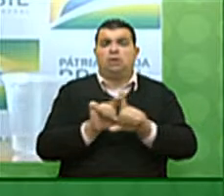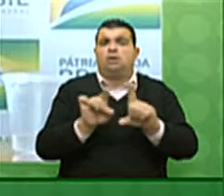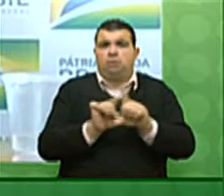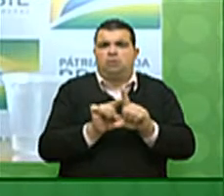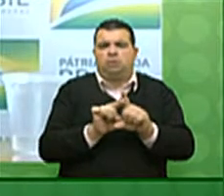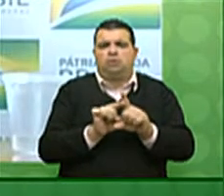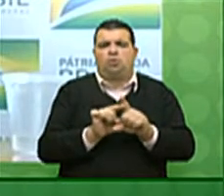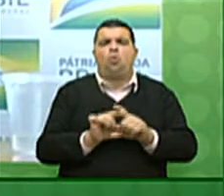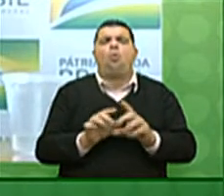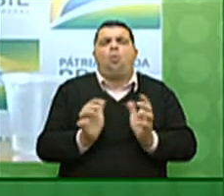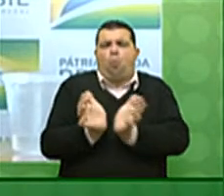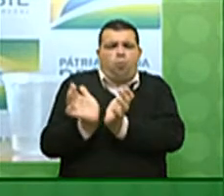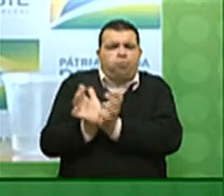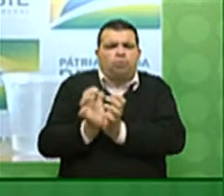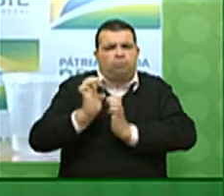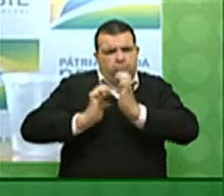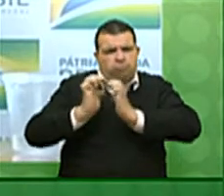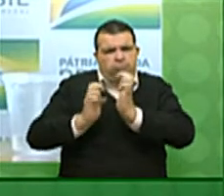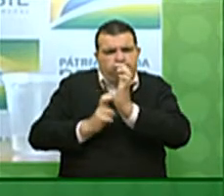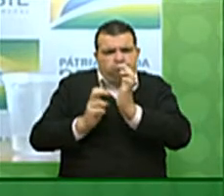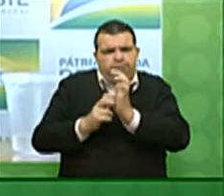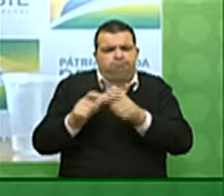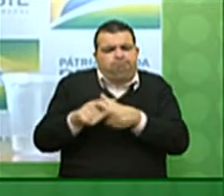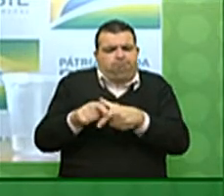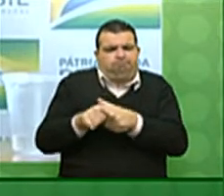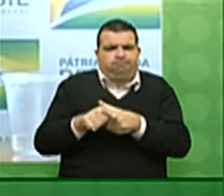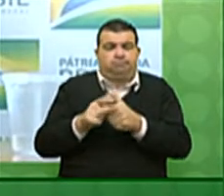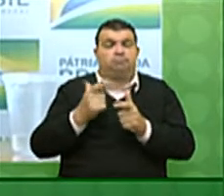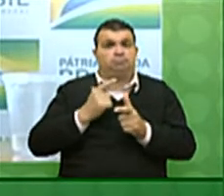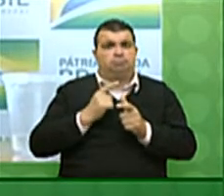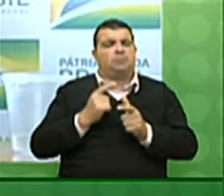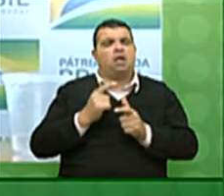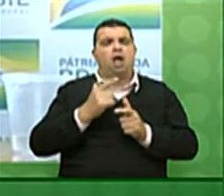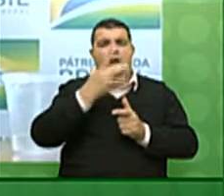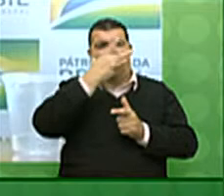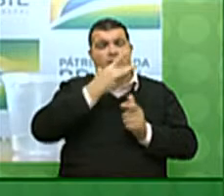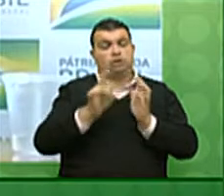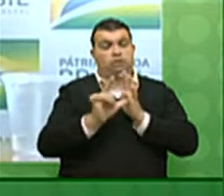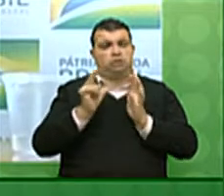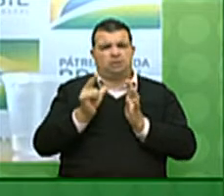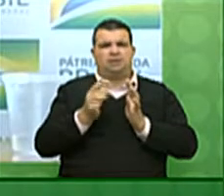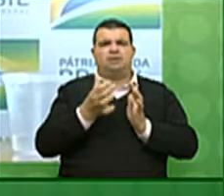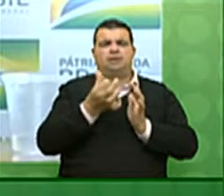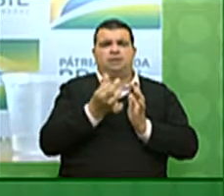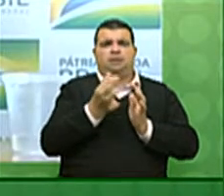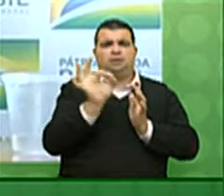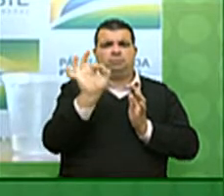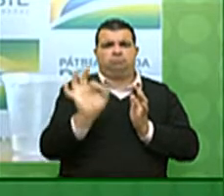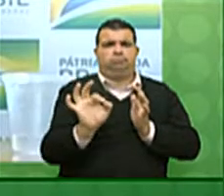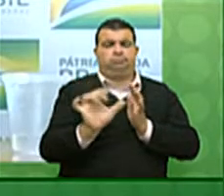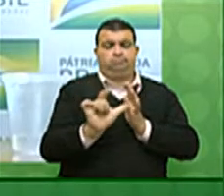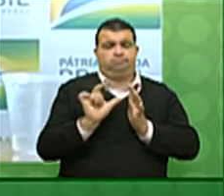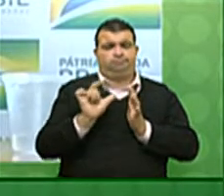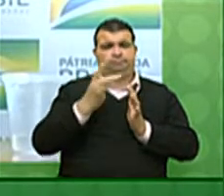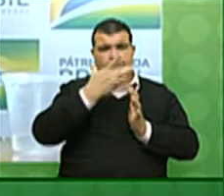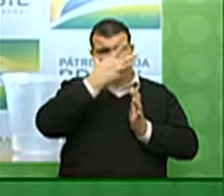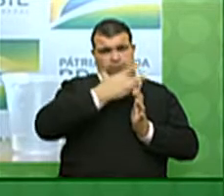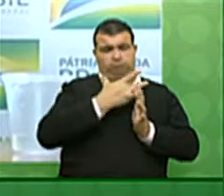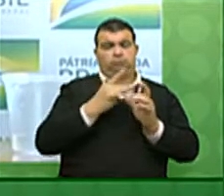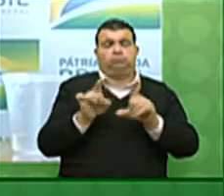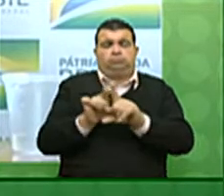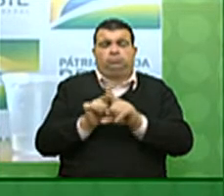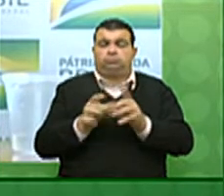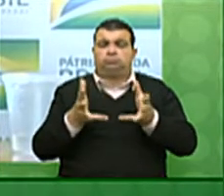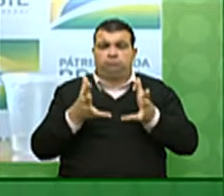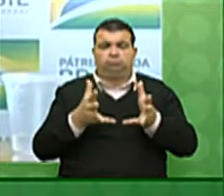consultorias. Tínhamos uma previsão de uma queda de meia dúzia por cento e já